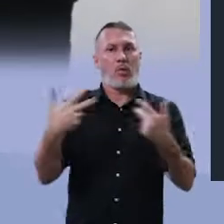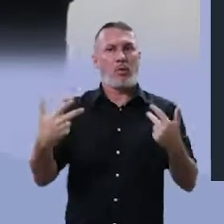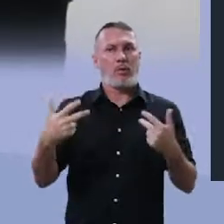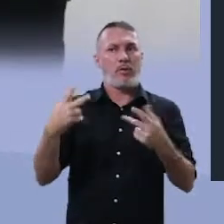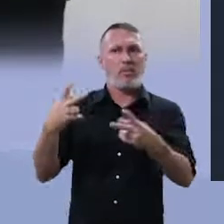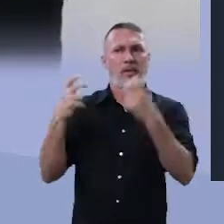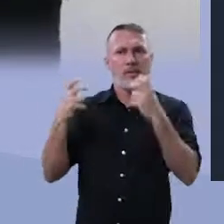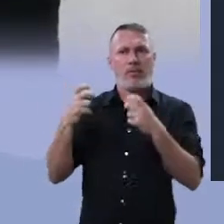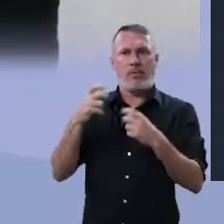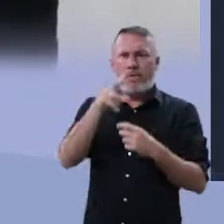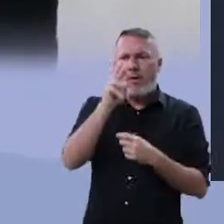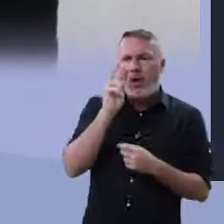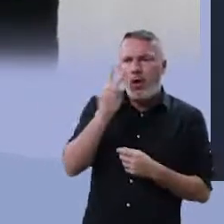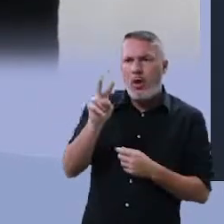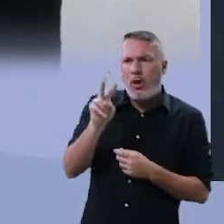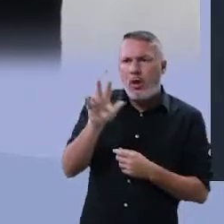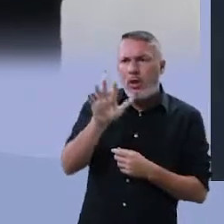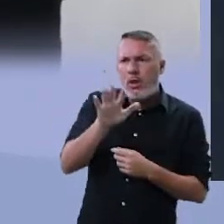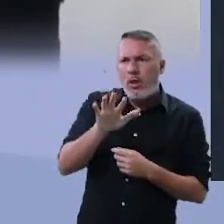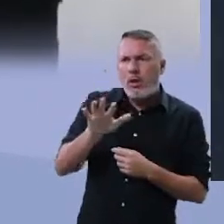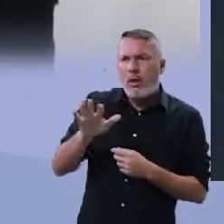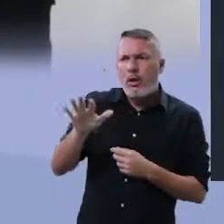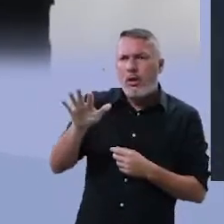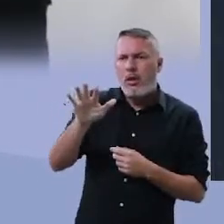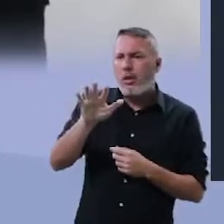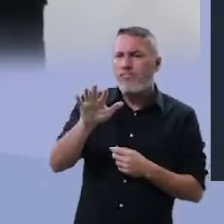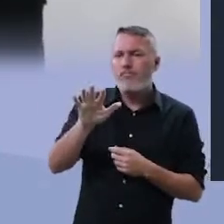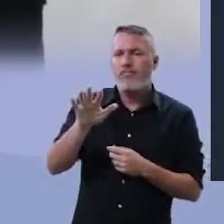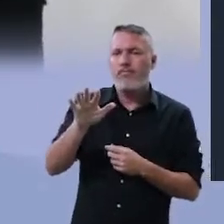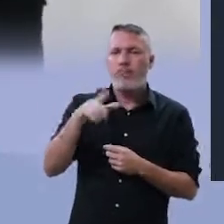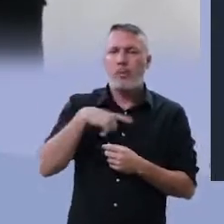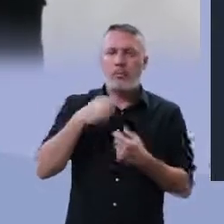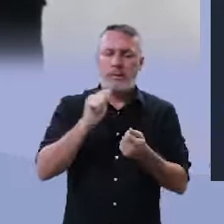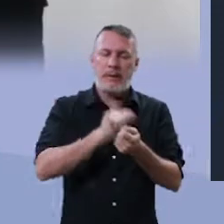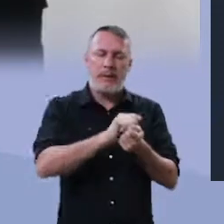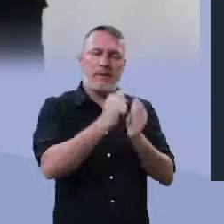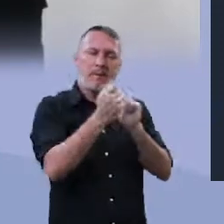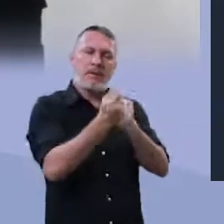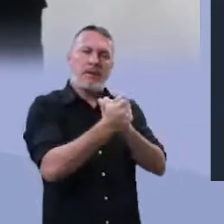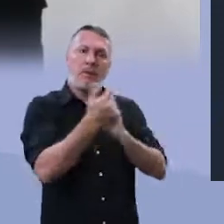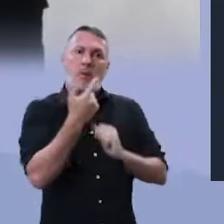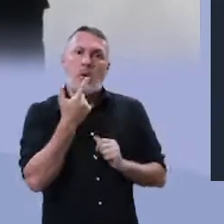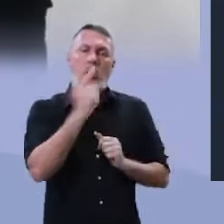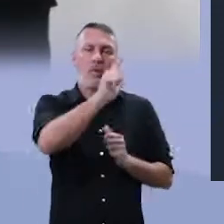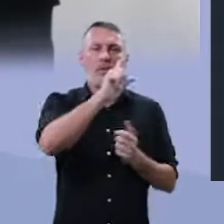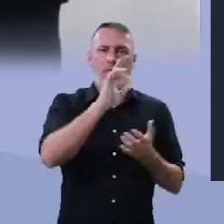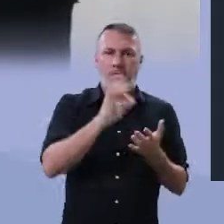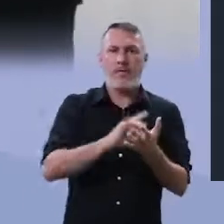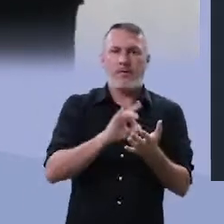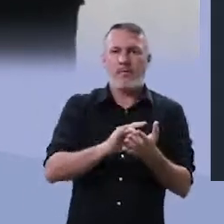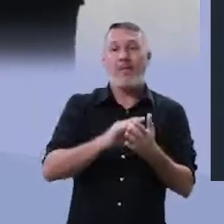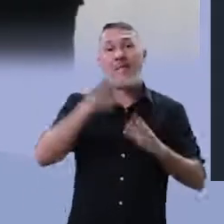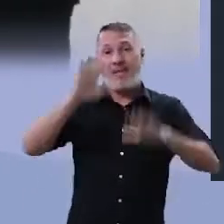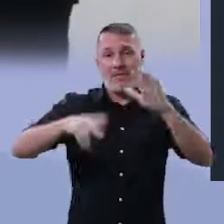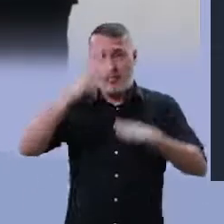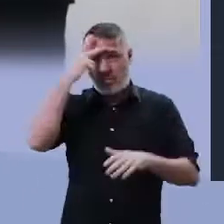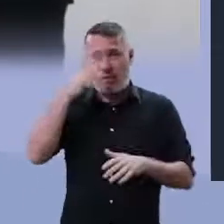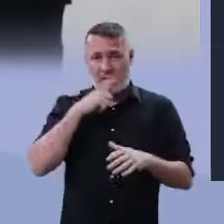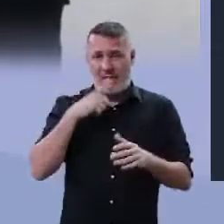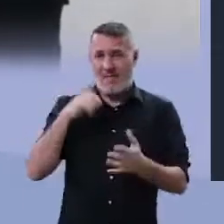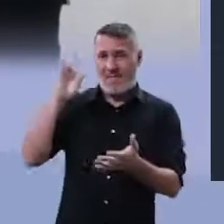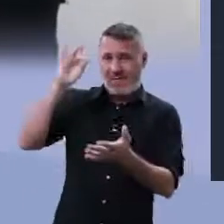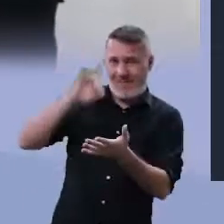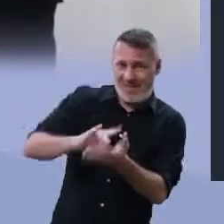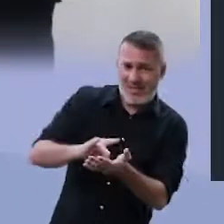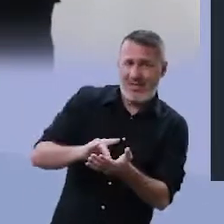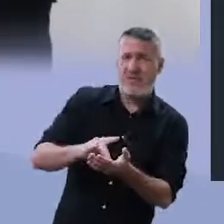E eu preciso recriá-la. Eu preciso transfigurar essa realidade. Para muitas pessoas, a realidade